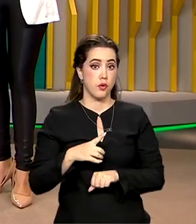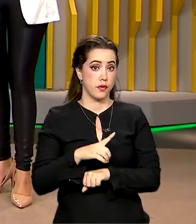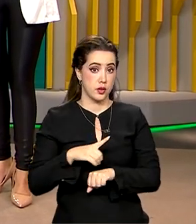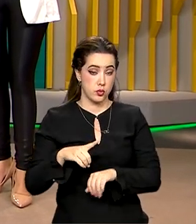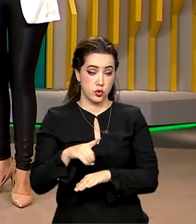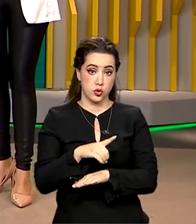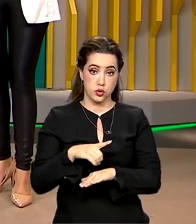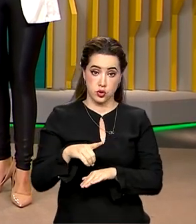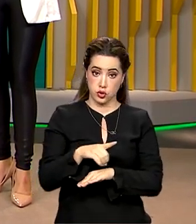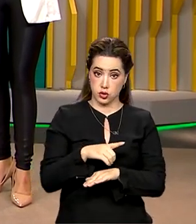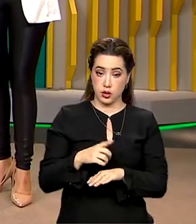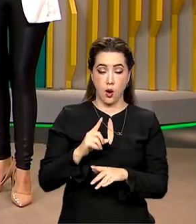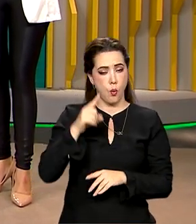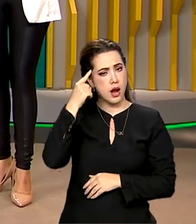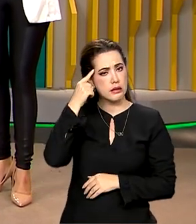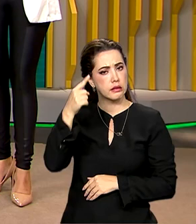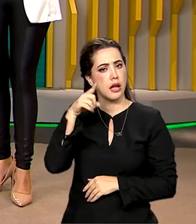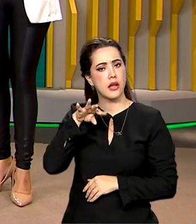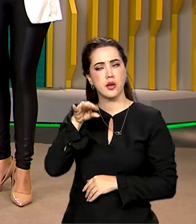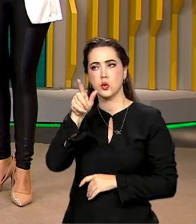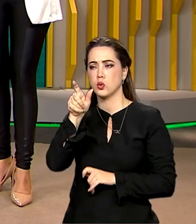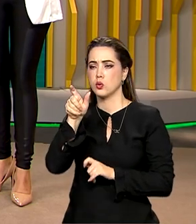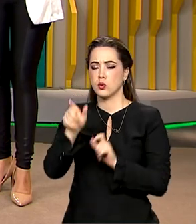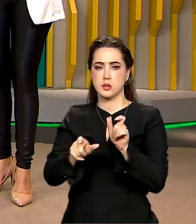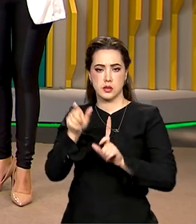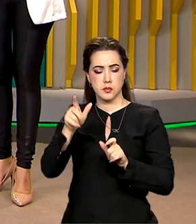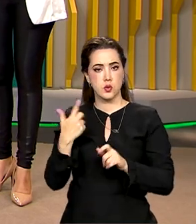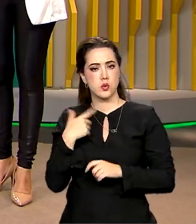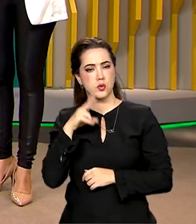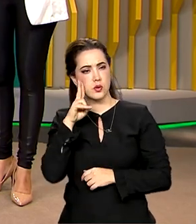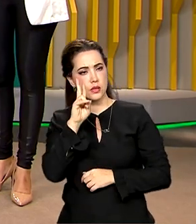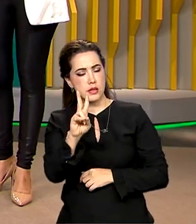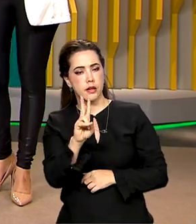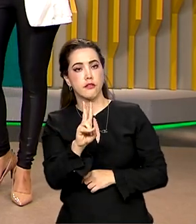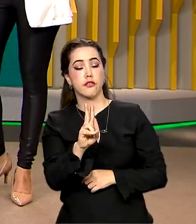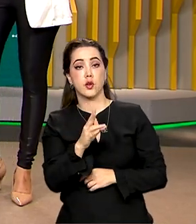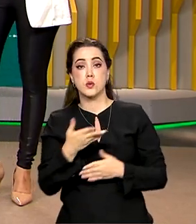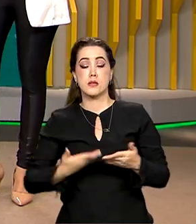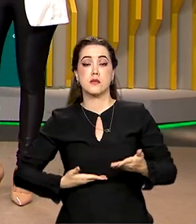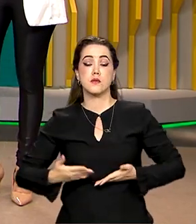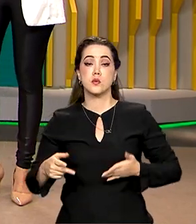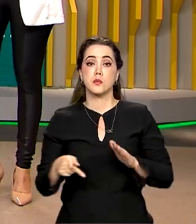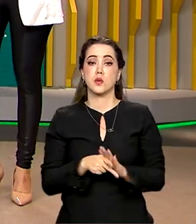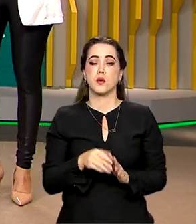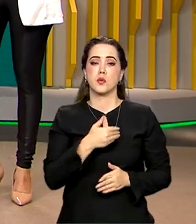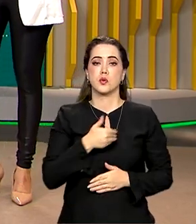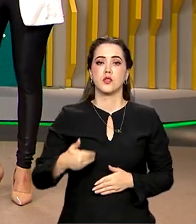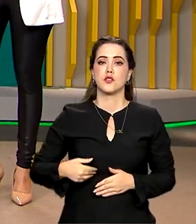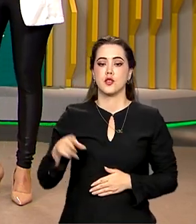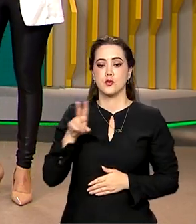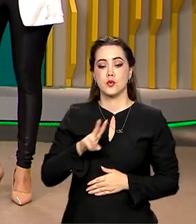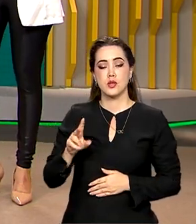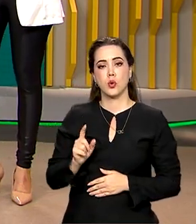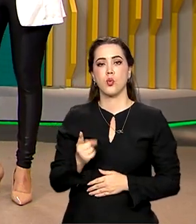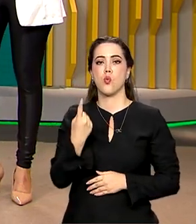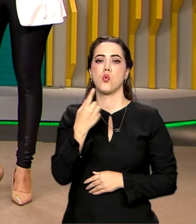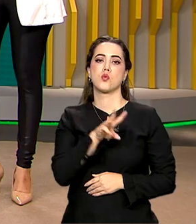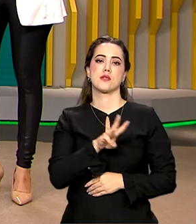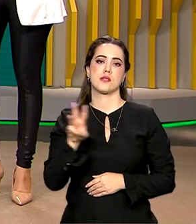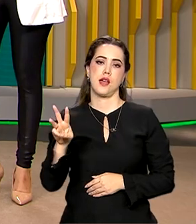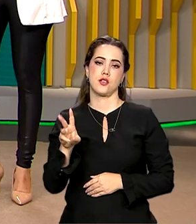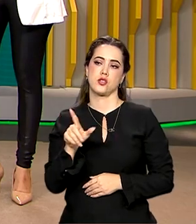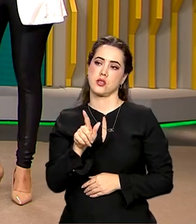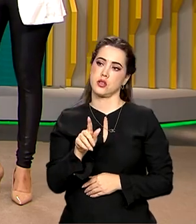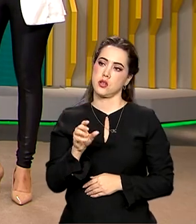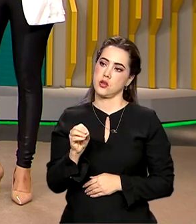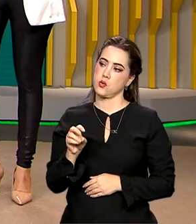é fazer com que o cidadão tenha todos os serviços públicos ali na palma da mão, por meio do aplicativo gov.br. Tudo que a gente quer